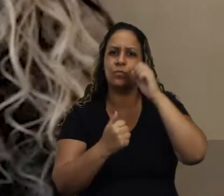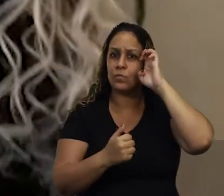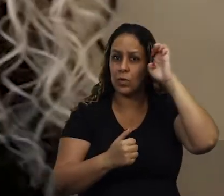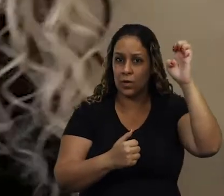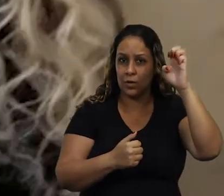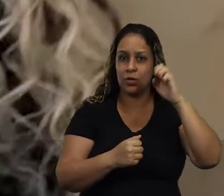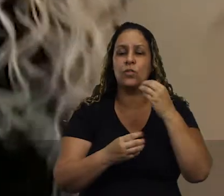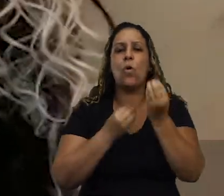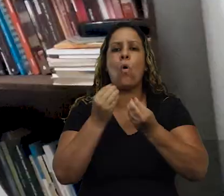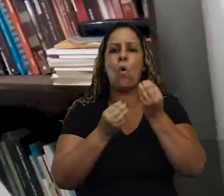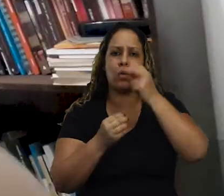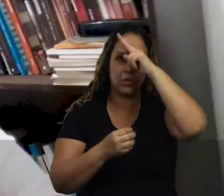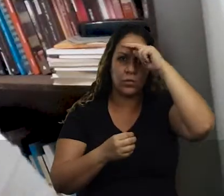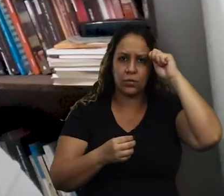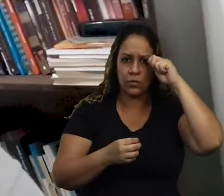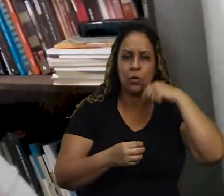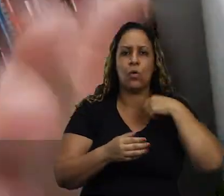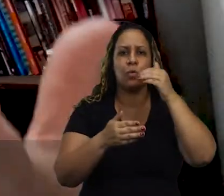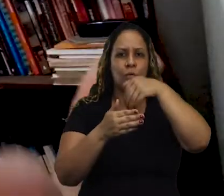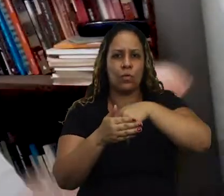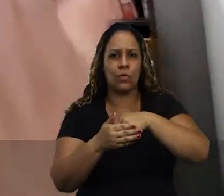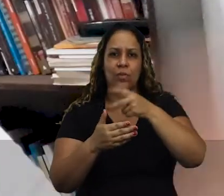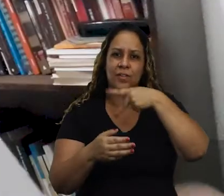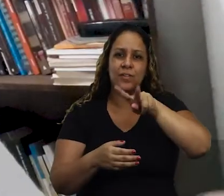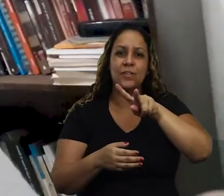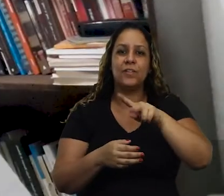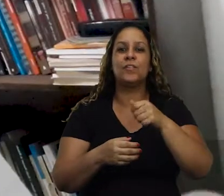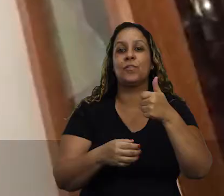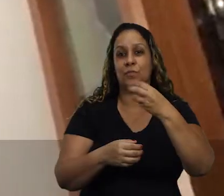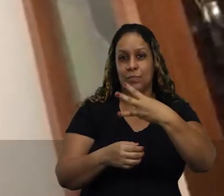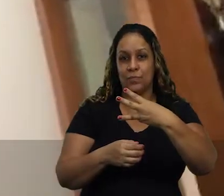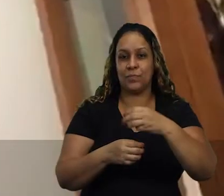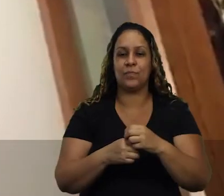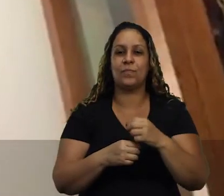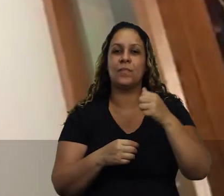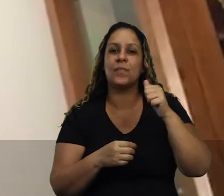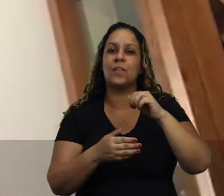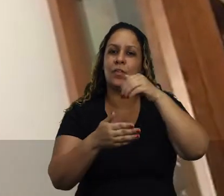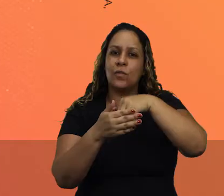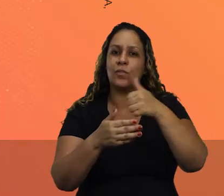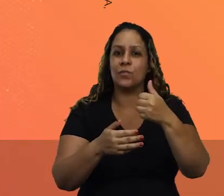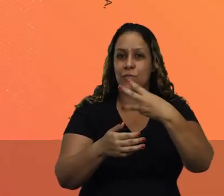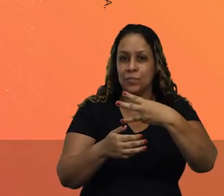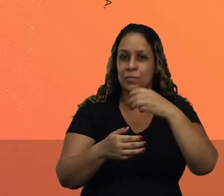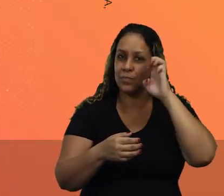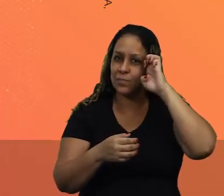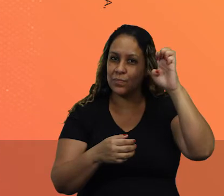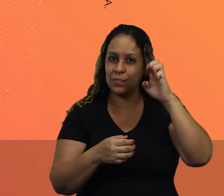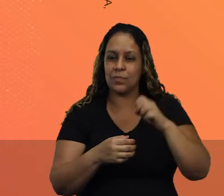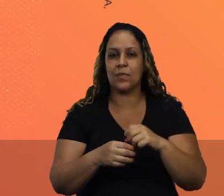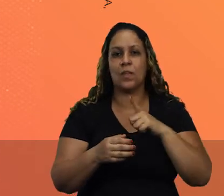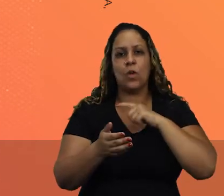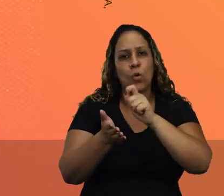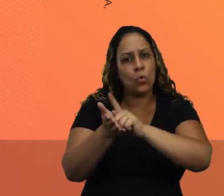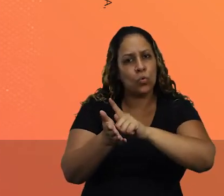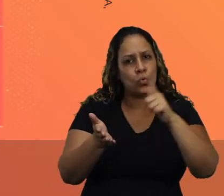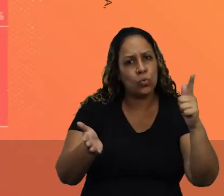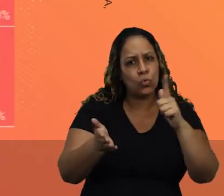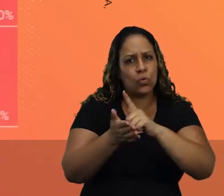apoio Edinho Silva como prefeito. Meu voto é seu. Eu voto 13. Vote Edinho. Vote 13. Datapres e